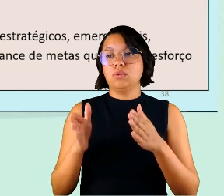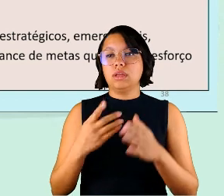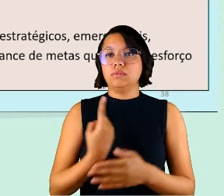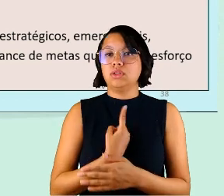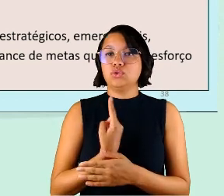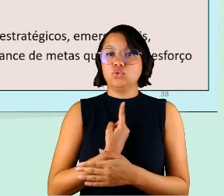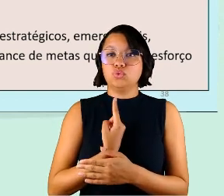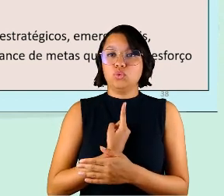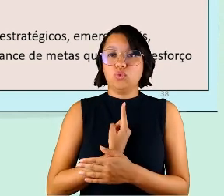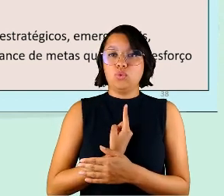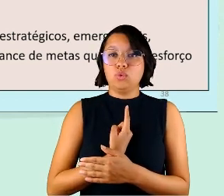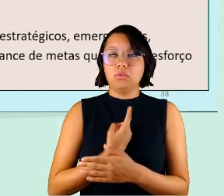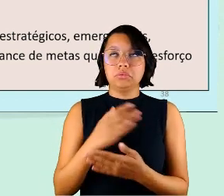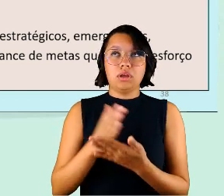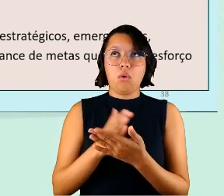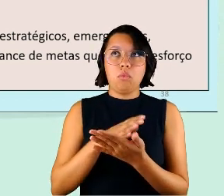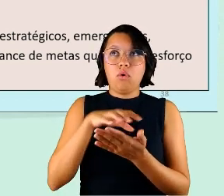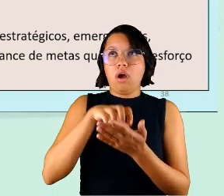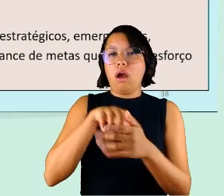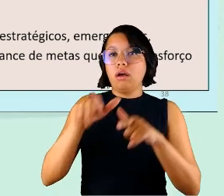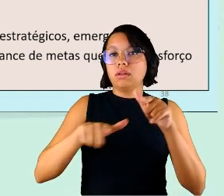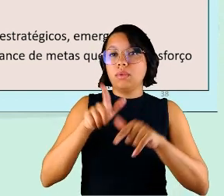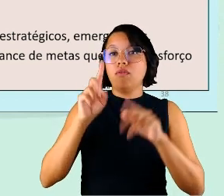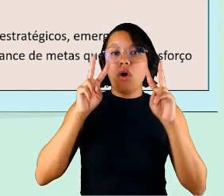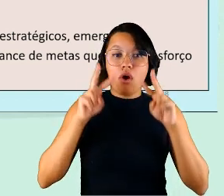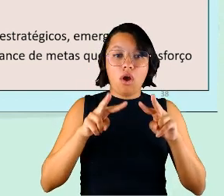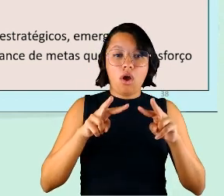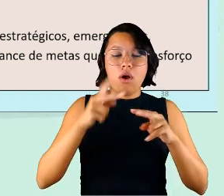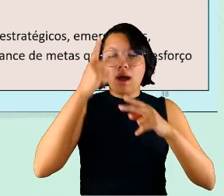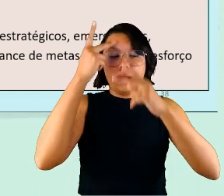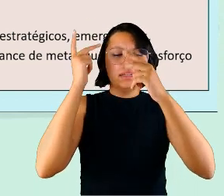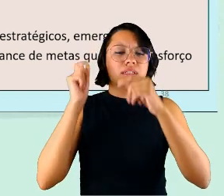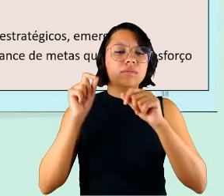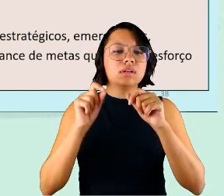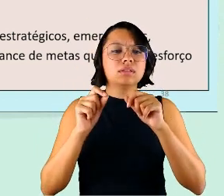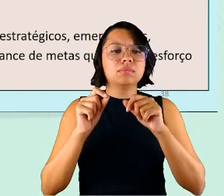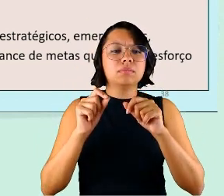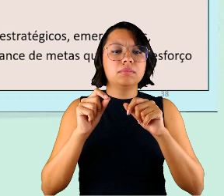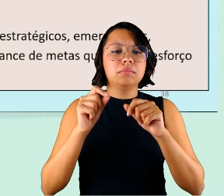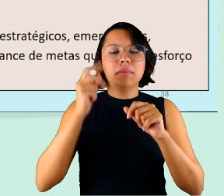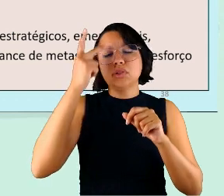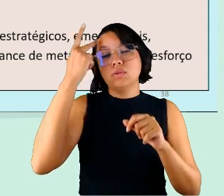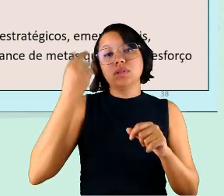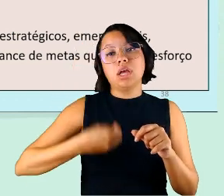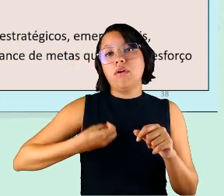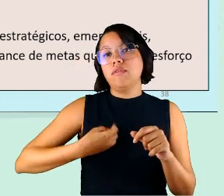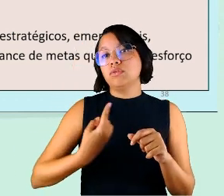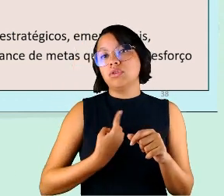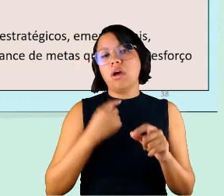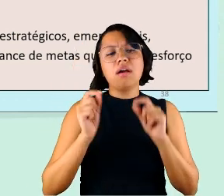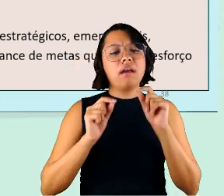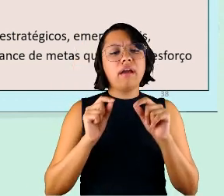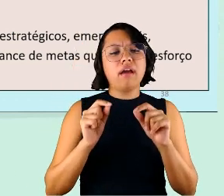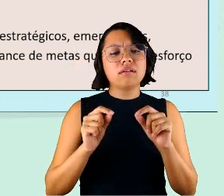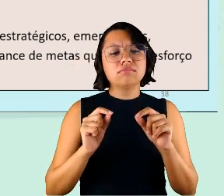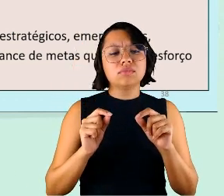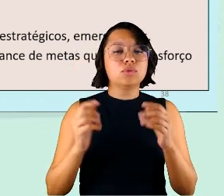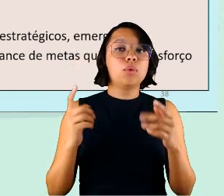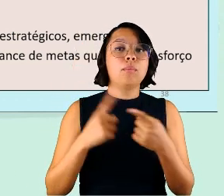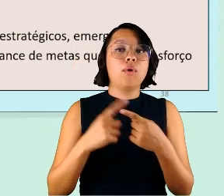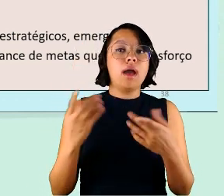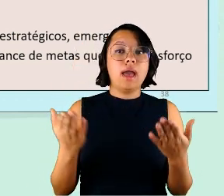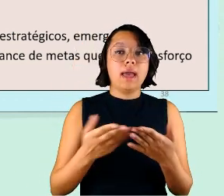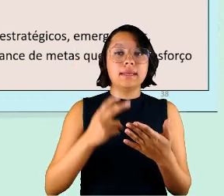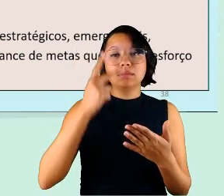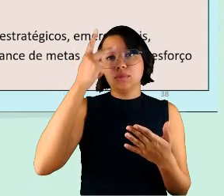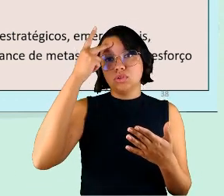é algo que algumas organizações trabalharam foi olhar quem eram as pessoas que moravam sozinha quem eram porque essas pessoas são de alto risco